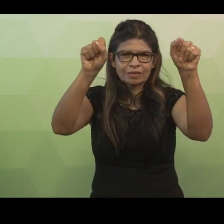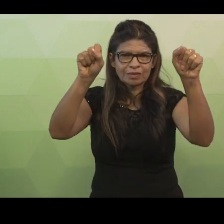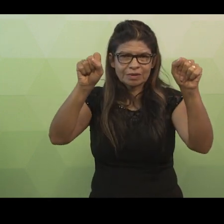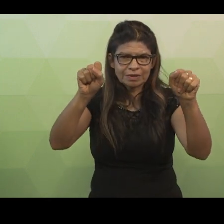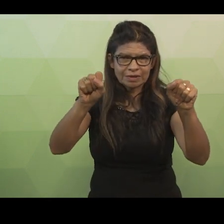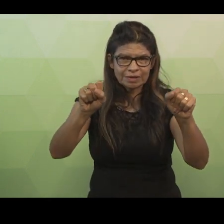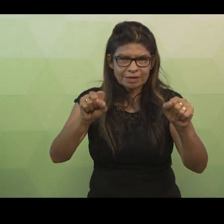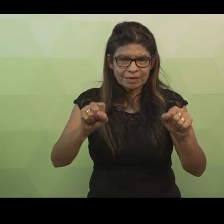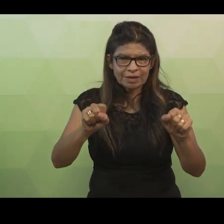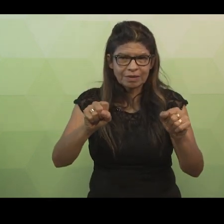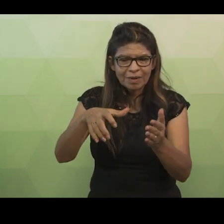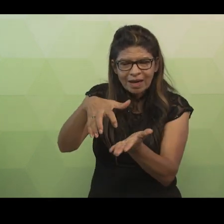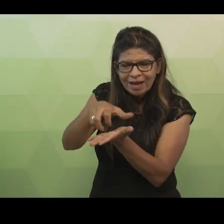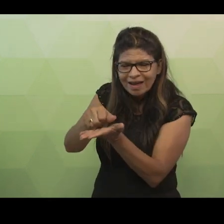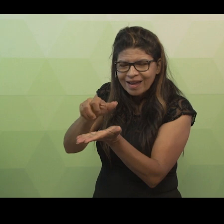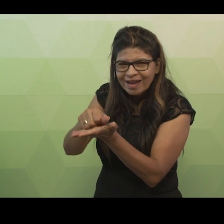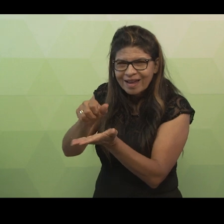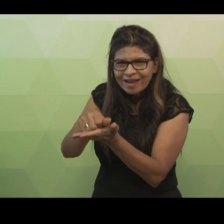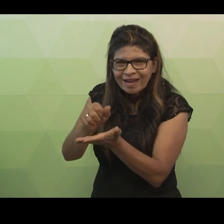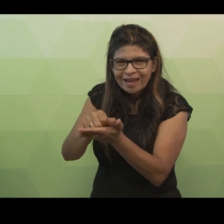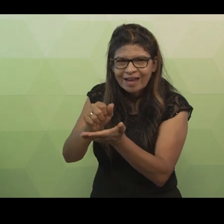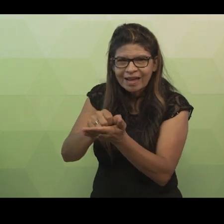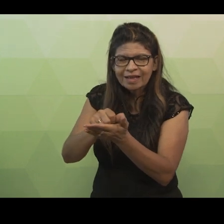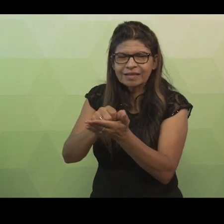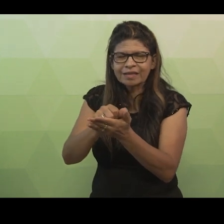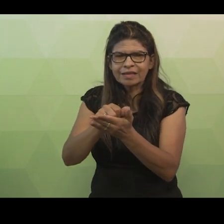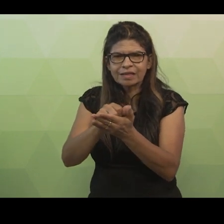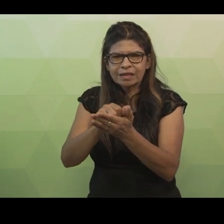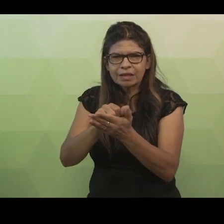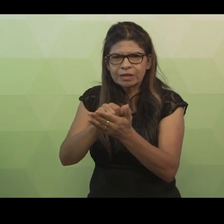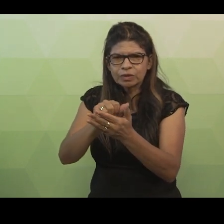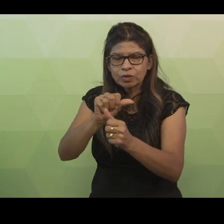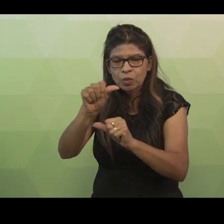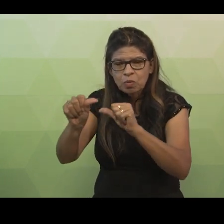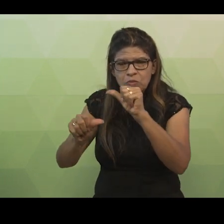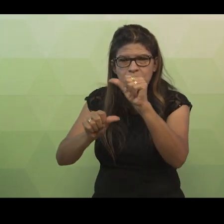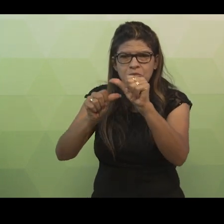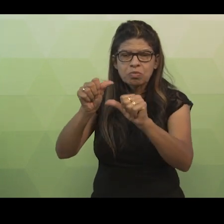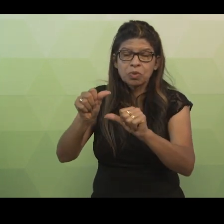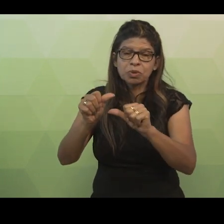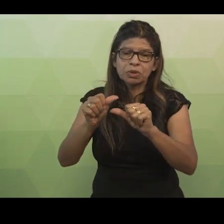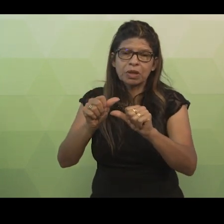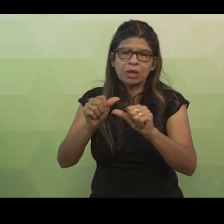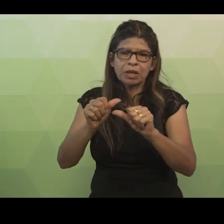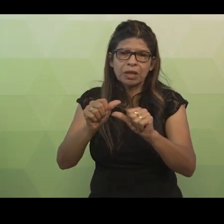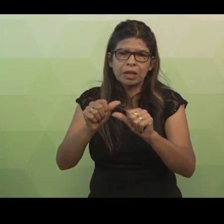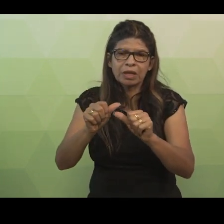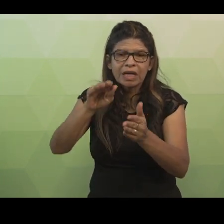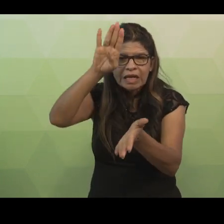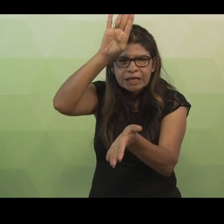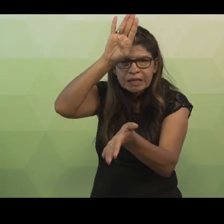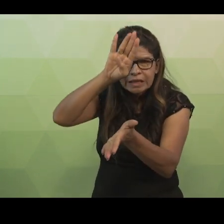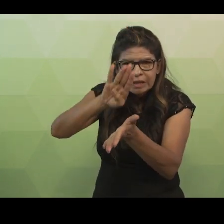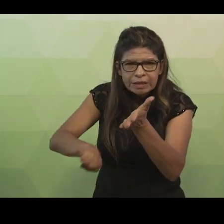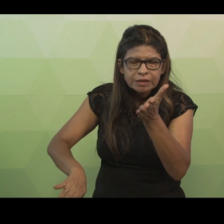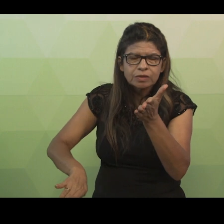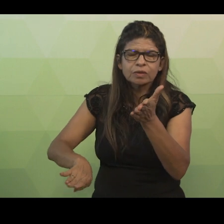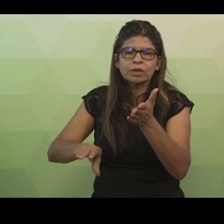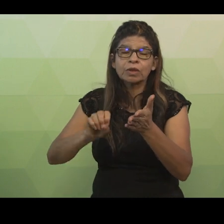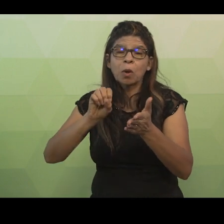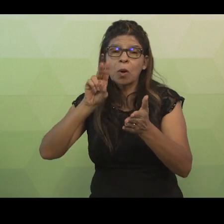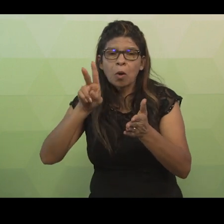cadastro de um cliente, excluir o seu cadastro ou simplesmente consultar um determinado cliente no sistema.